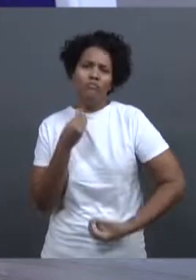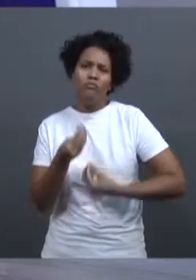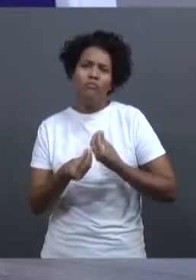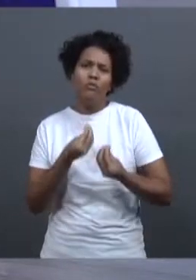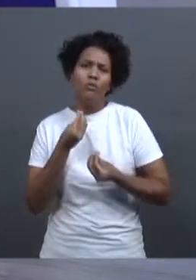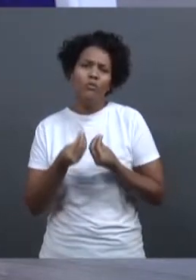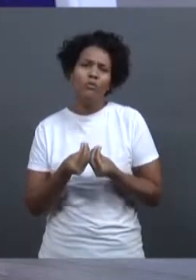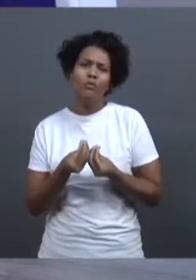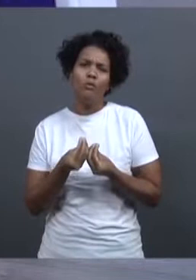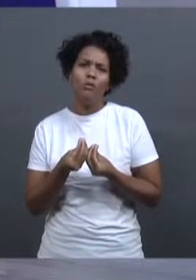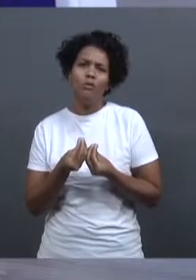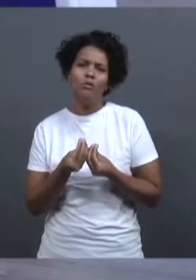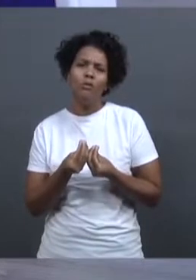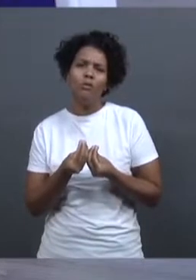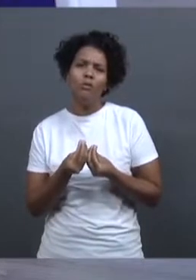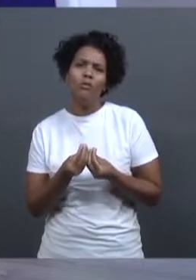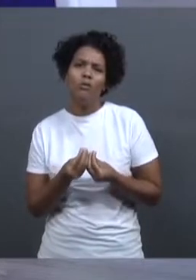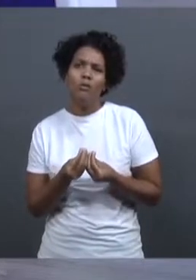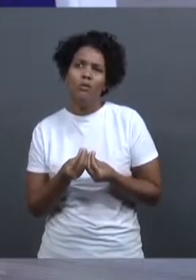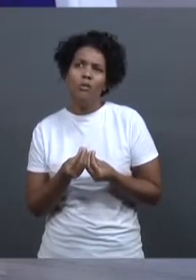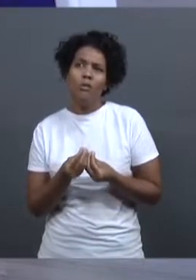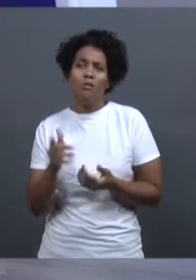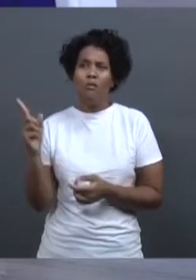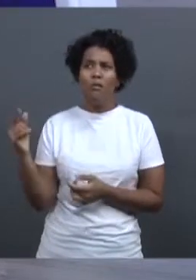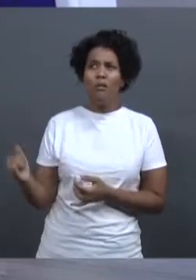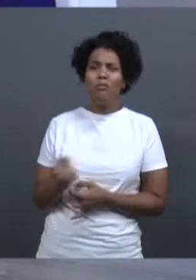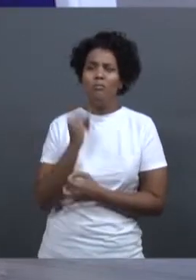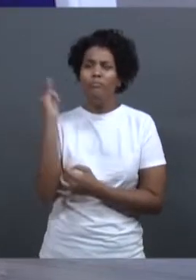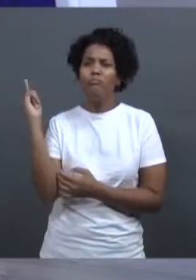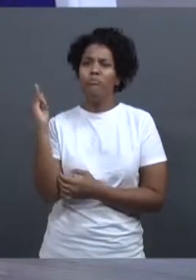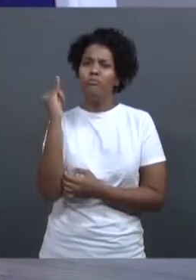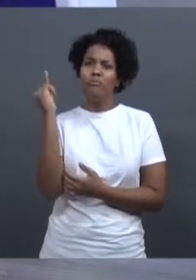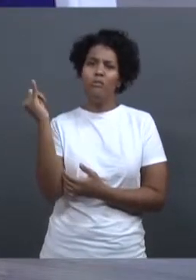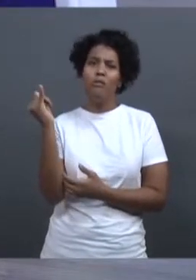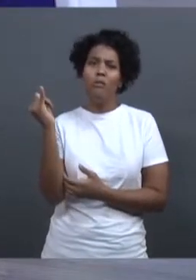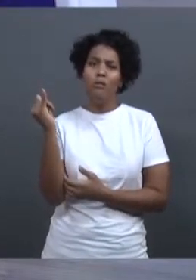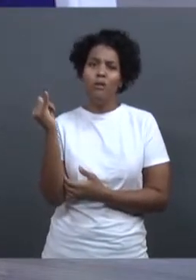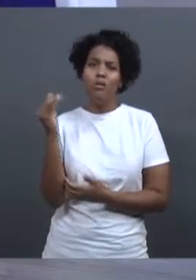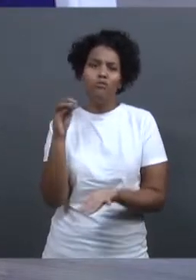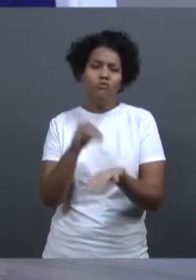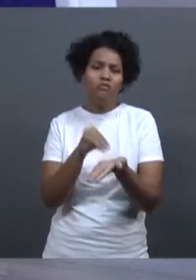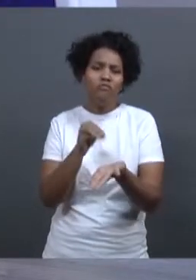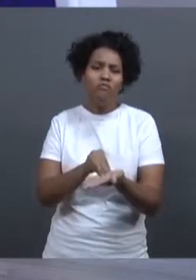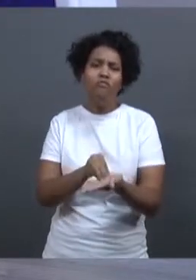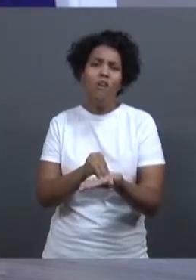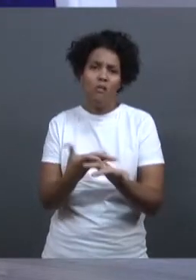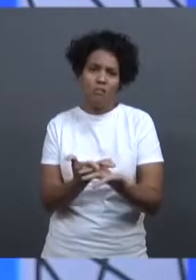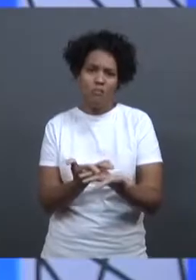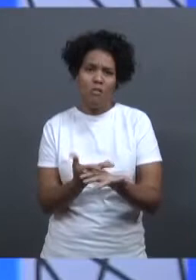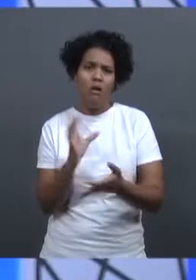quais são os principais entraves? Por que ainda há tanto a se fazer nesse sentido?